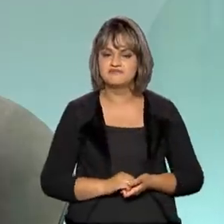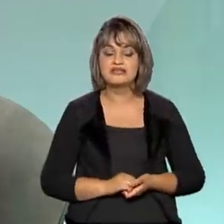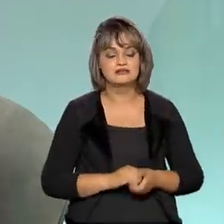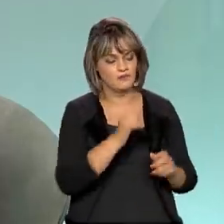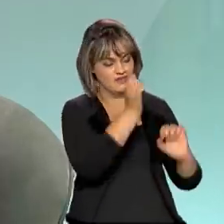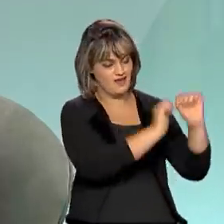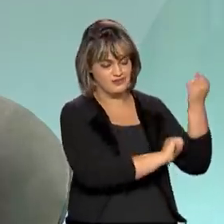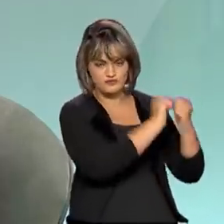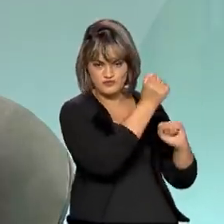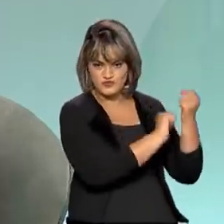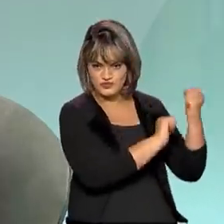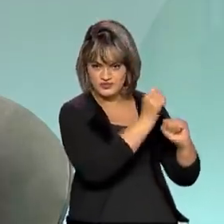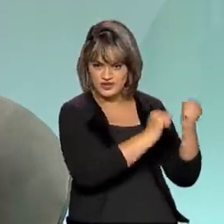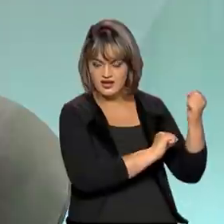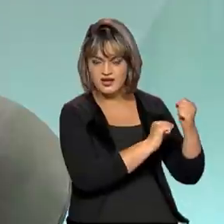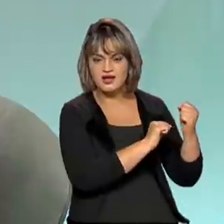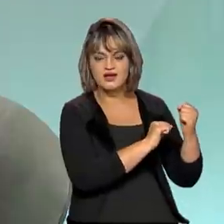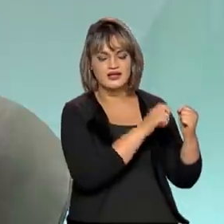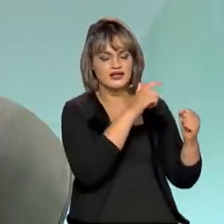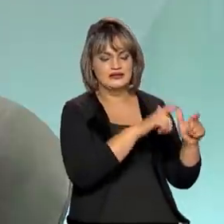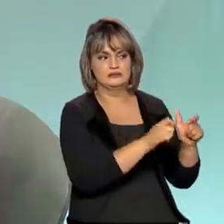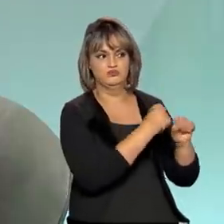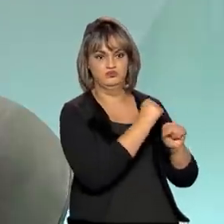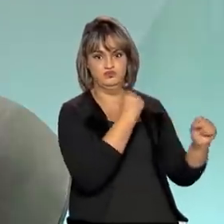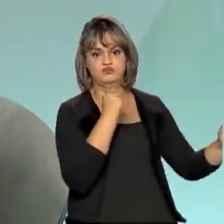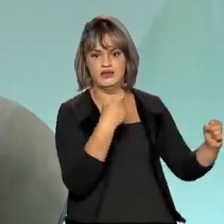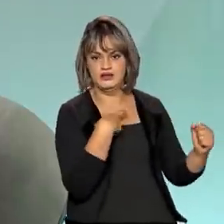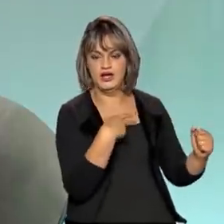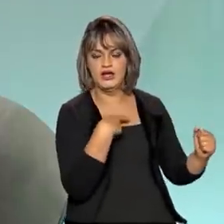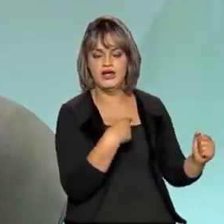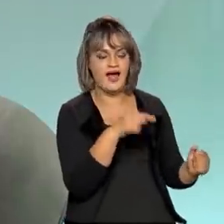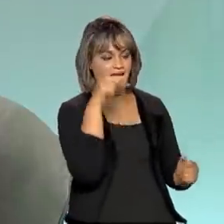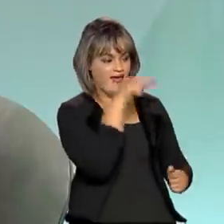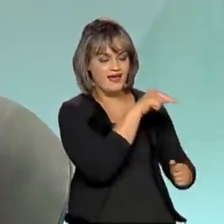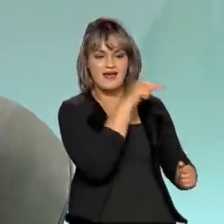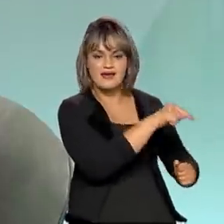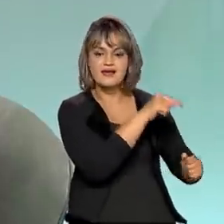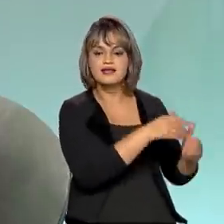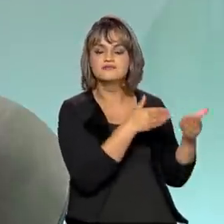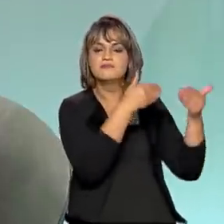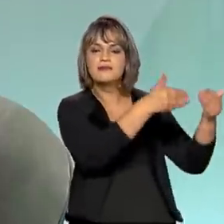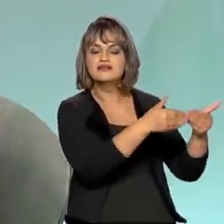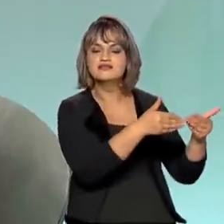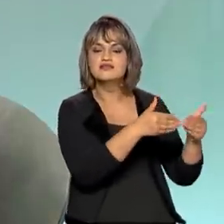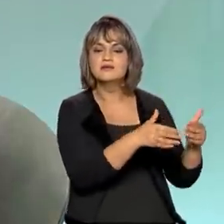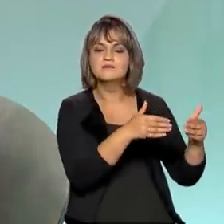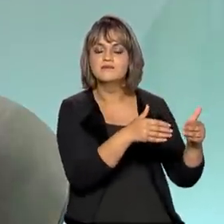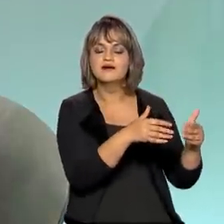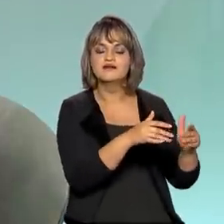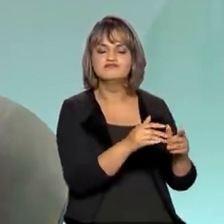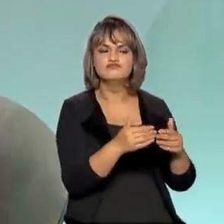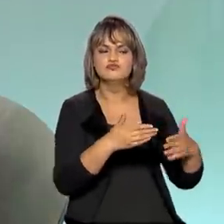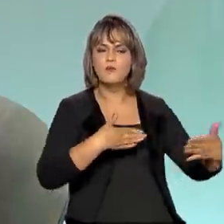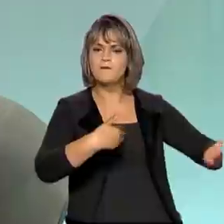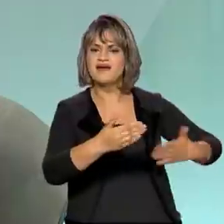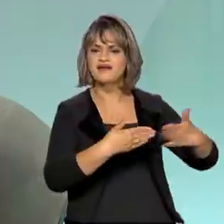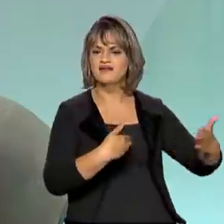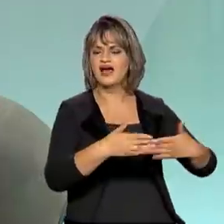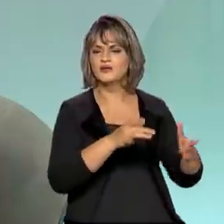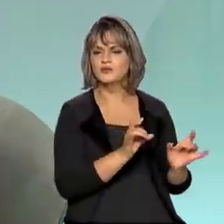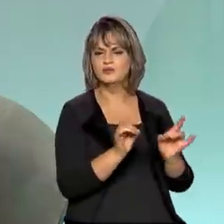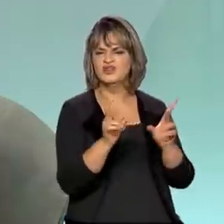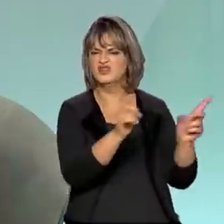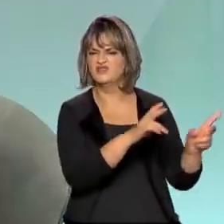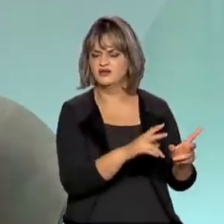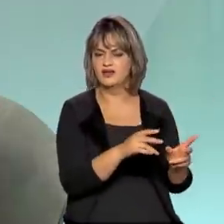a indústria de maior porte, elas participam, em grande medida, do mercado livre. Então, tem um